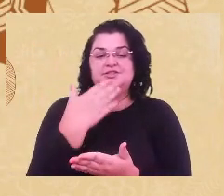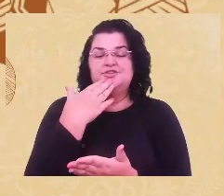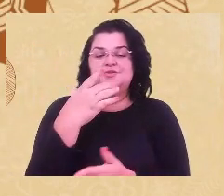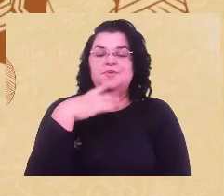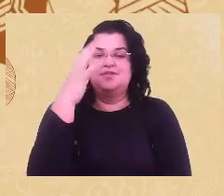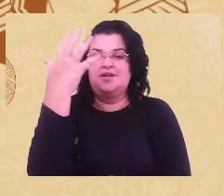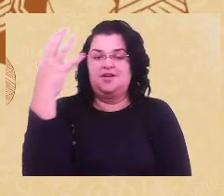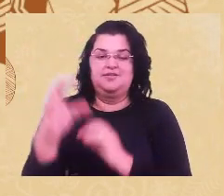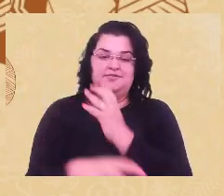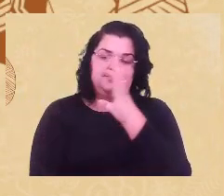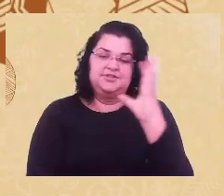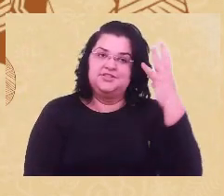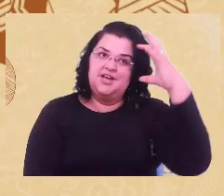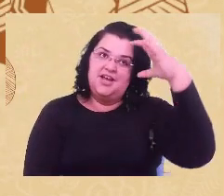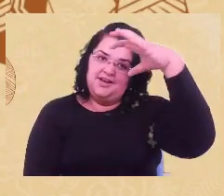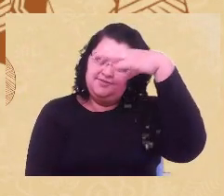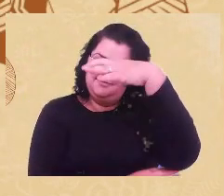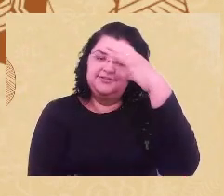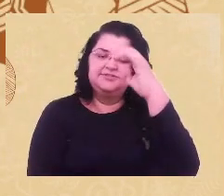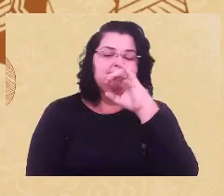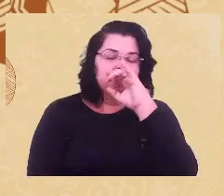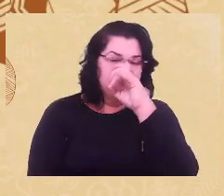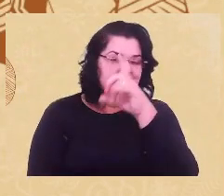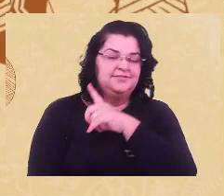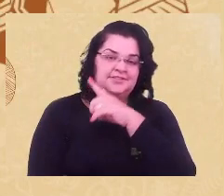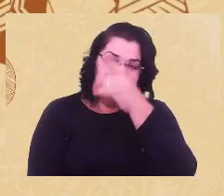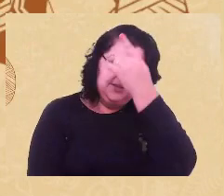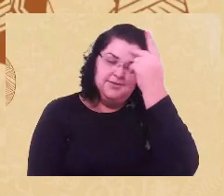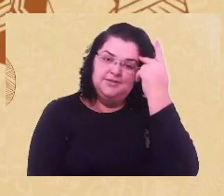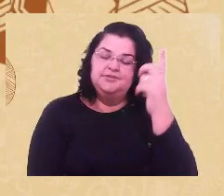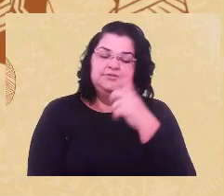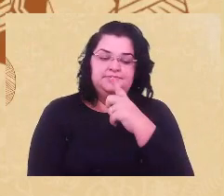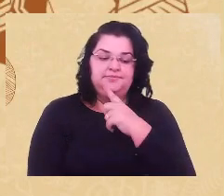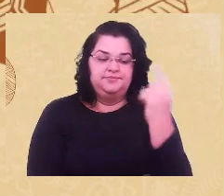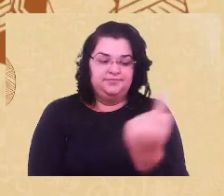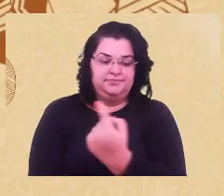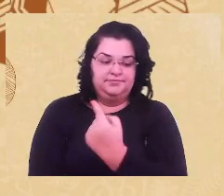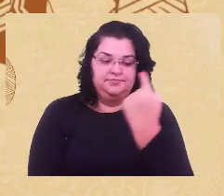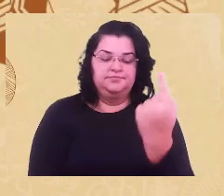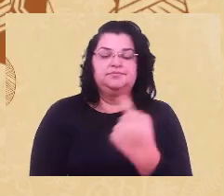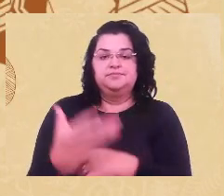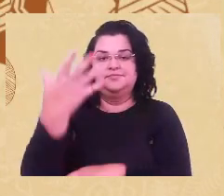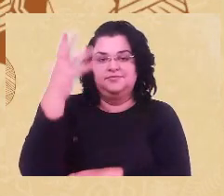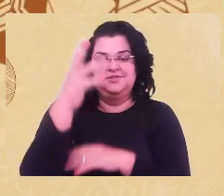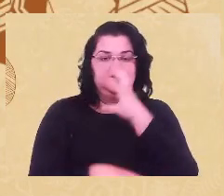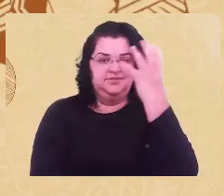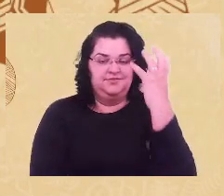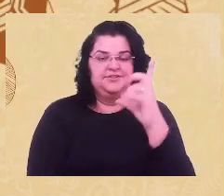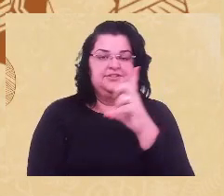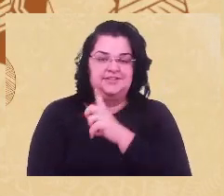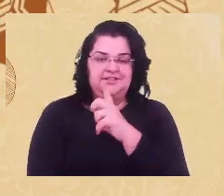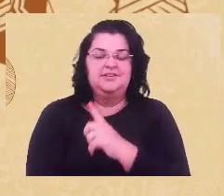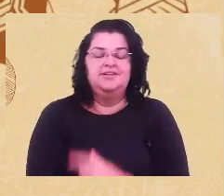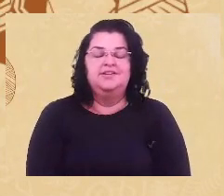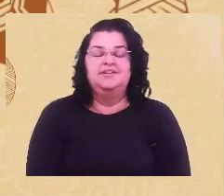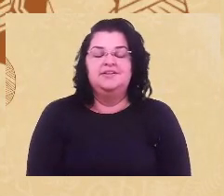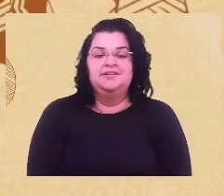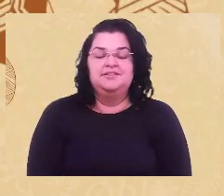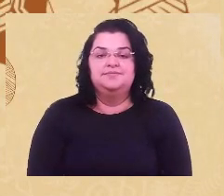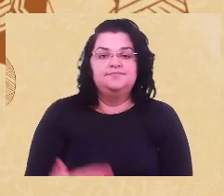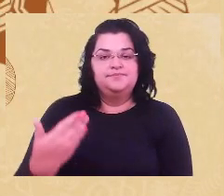é um galho da árvore, e tem pessoas ao redor da árvore dançando, tem também atrás de mim,